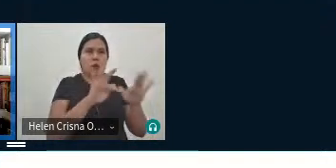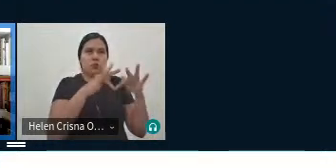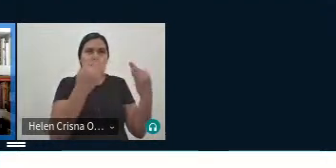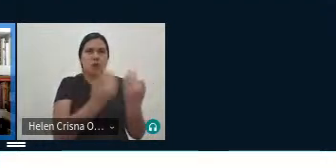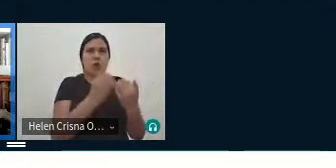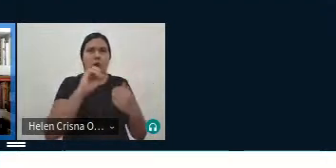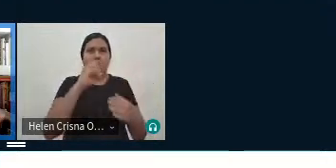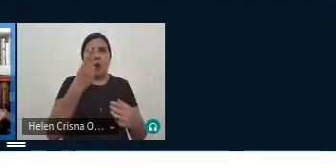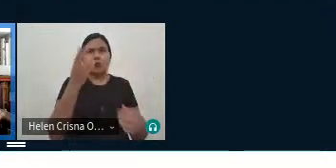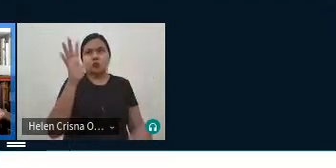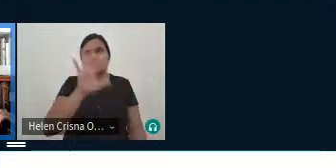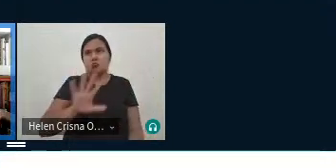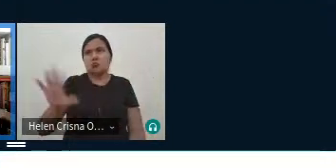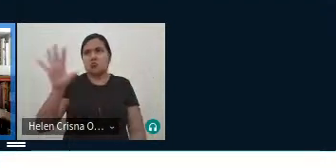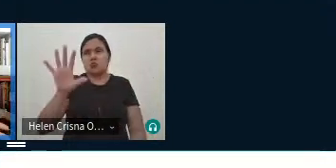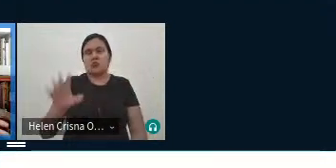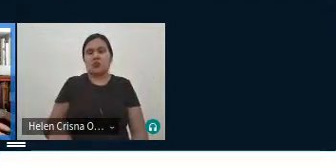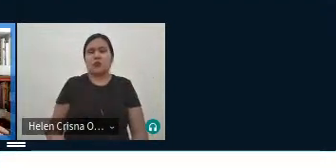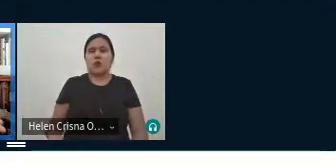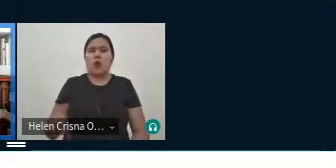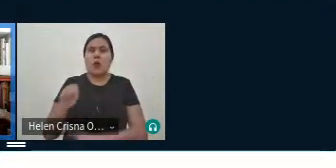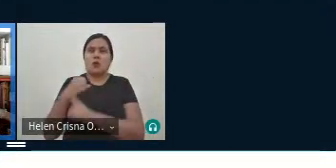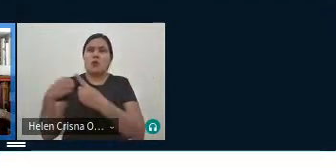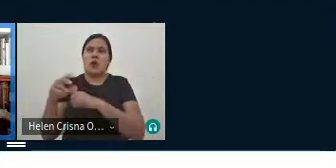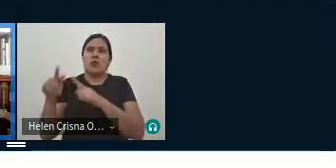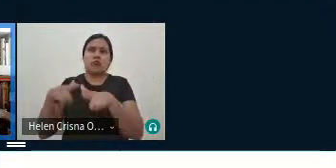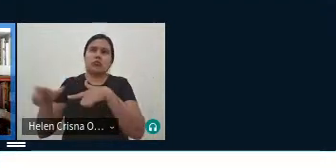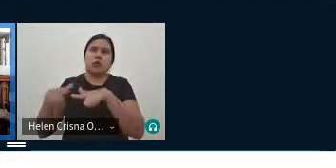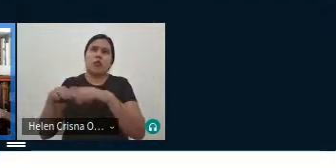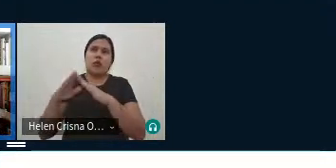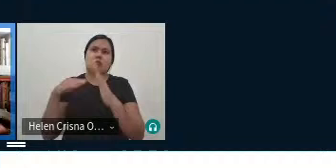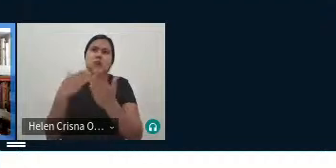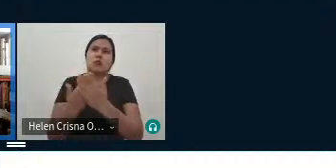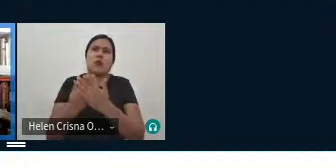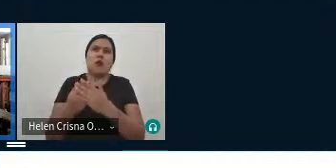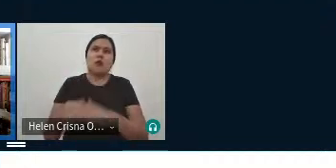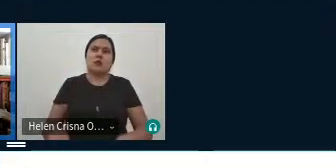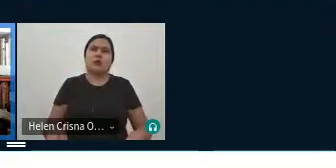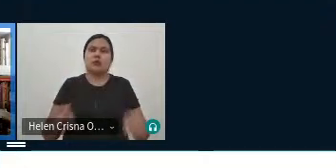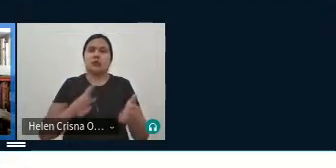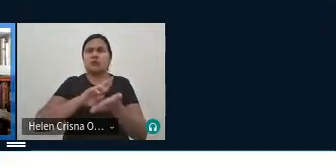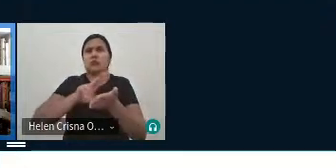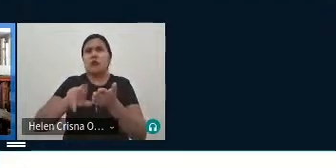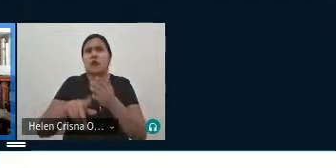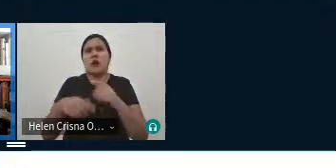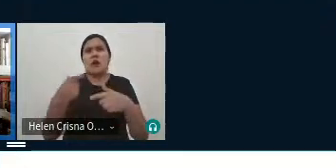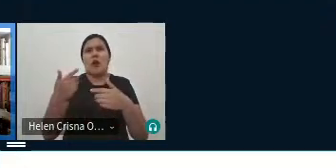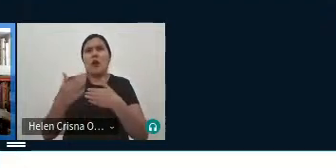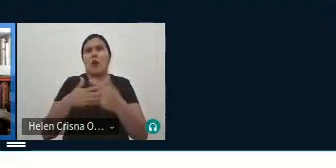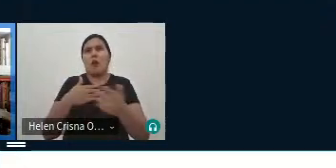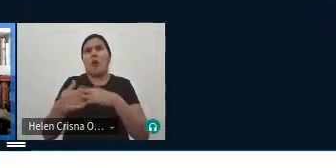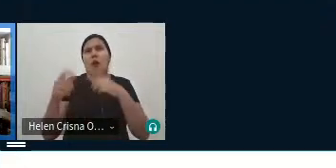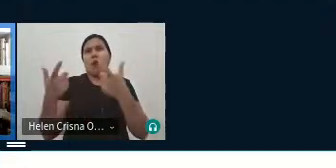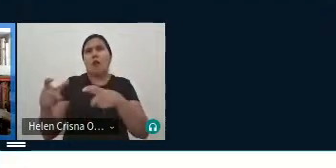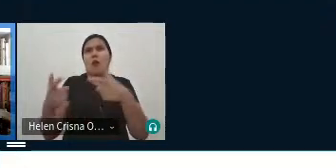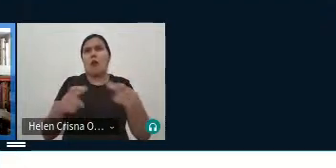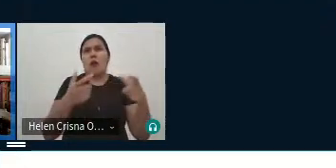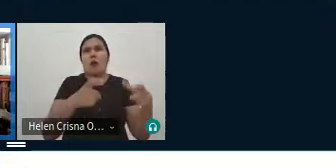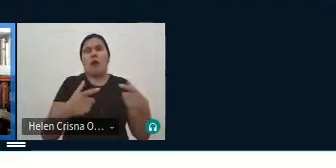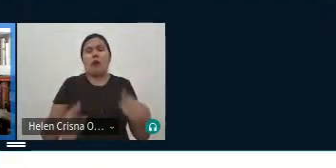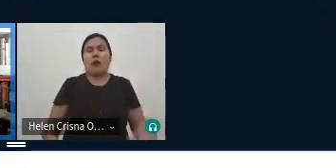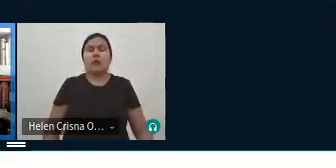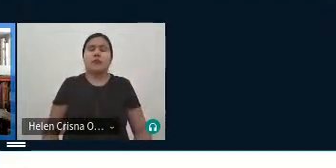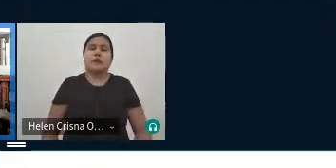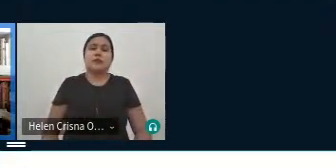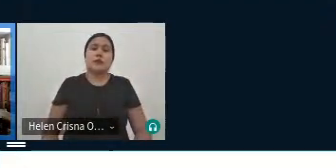outro cenário social como no trabalho na escola enfim em qualquer outro cenário social